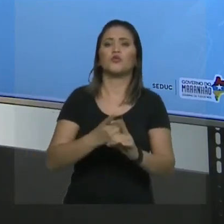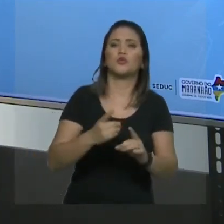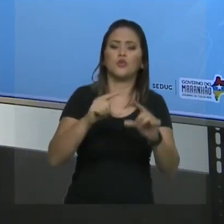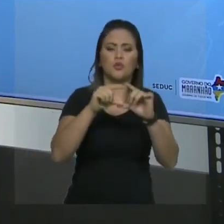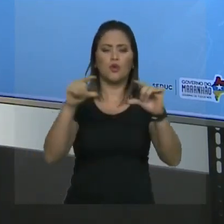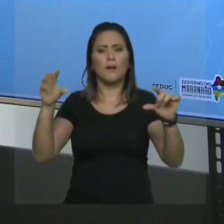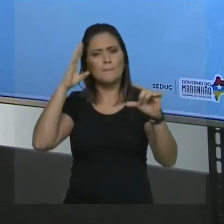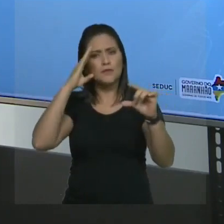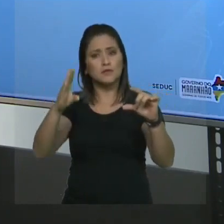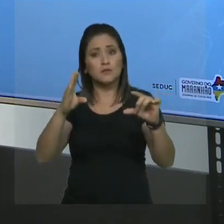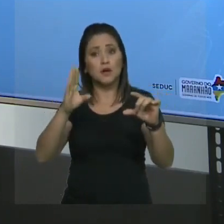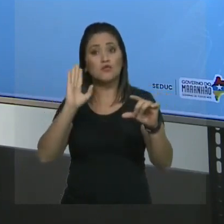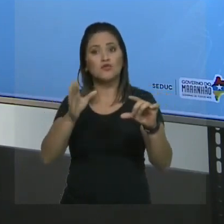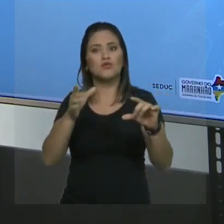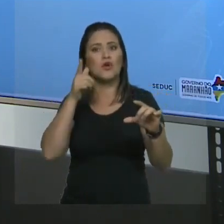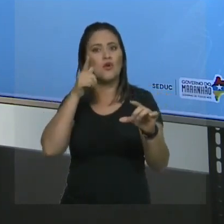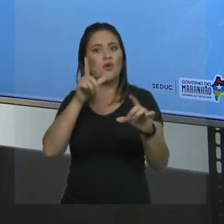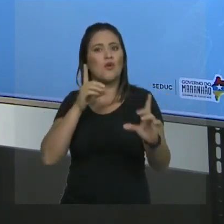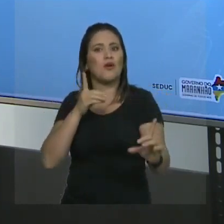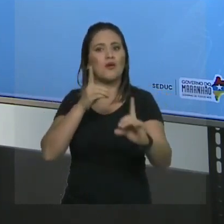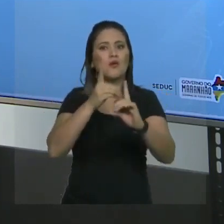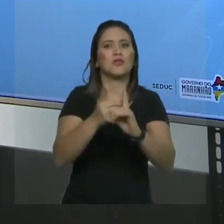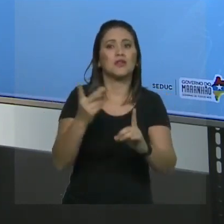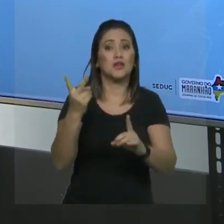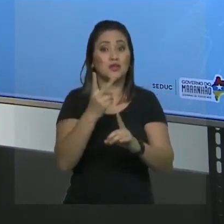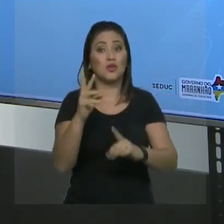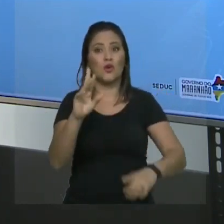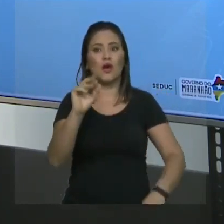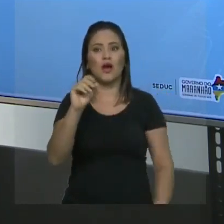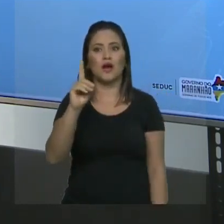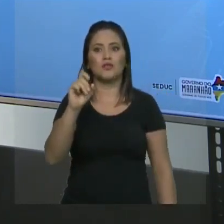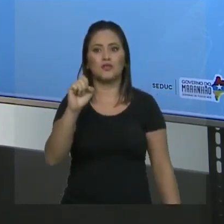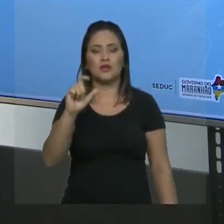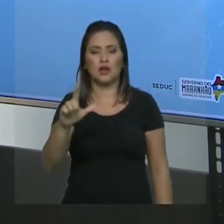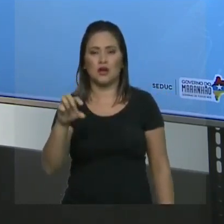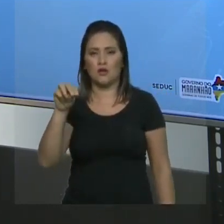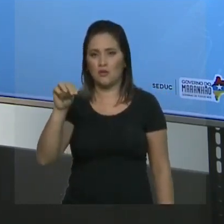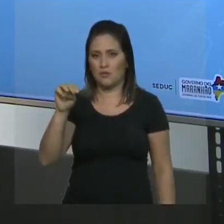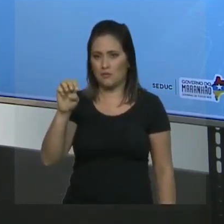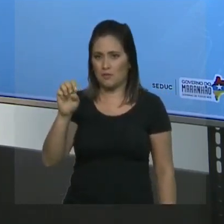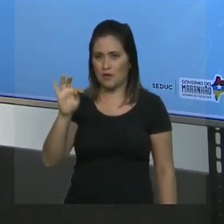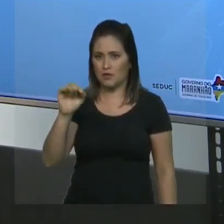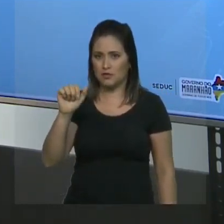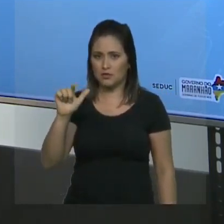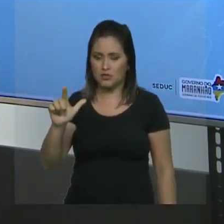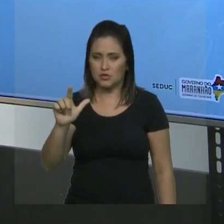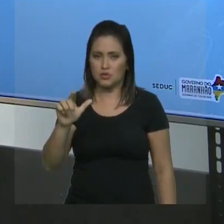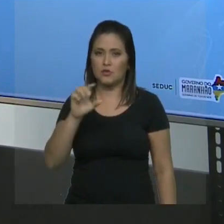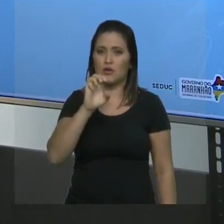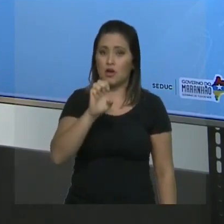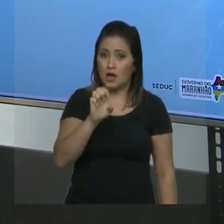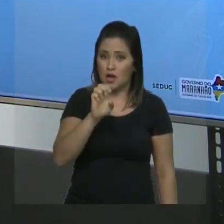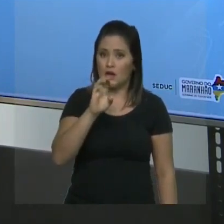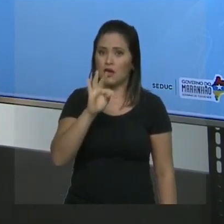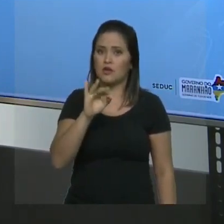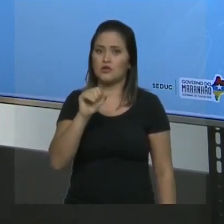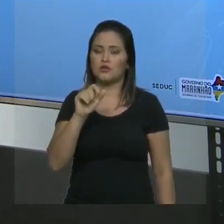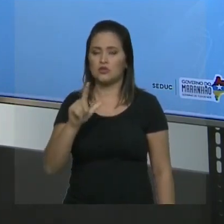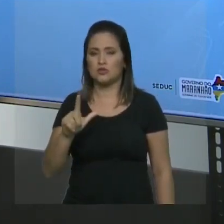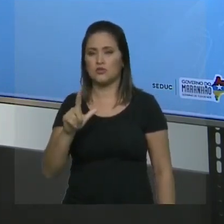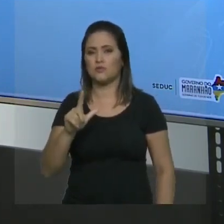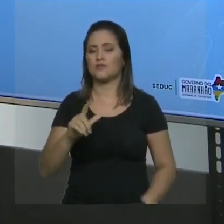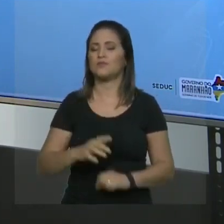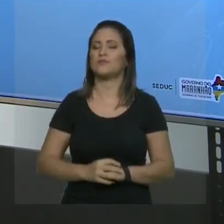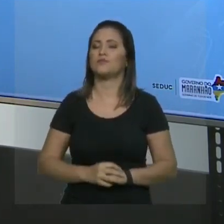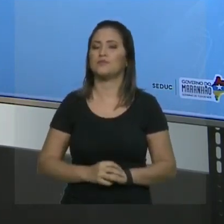já dois radicais ligados à cadeia principal. O radical metil e o radical metil. Achei a cadeia principal?